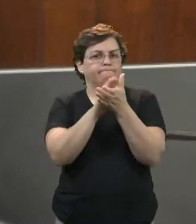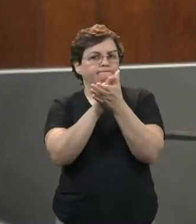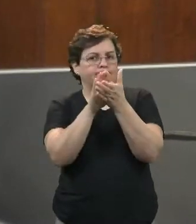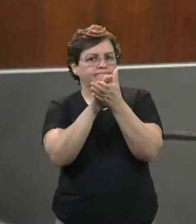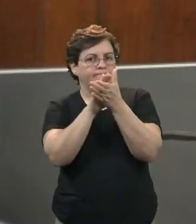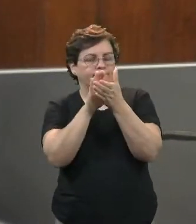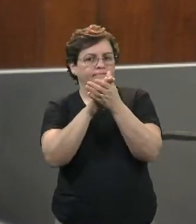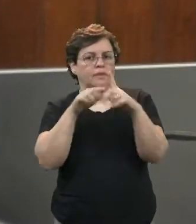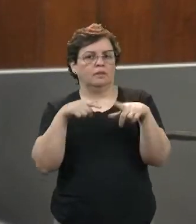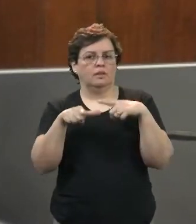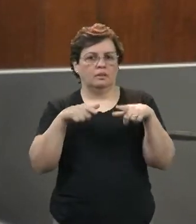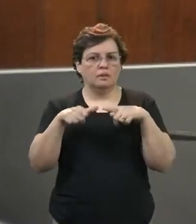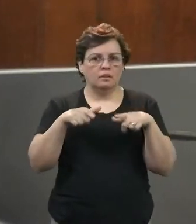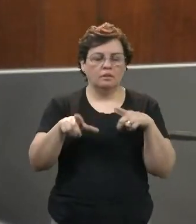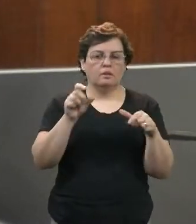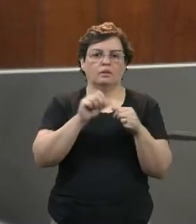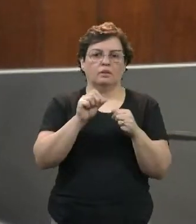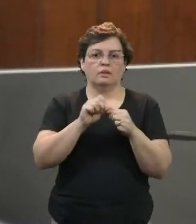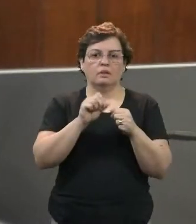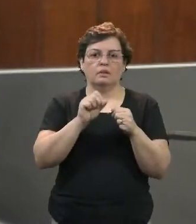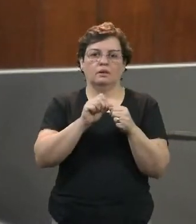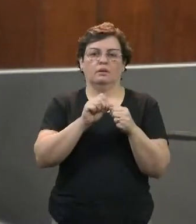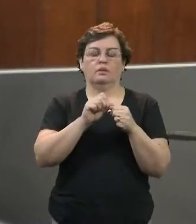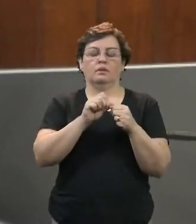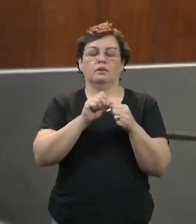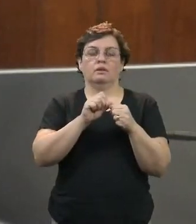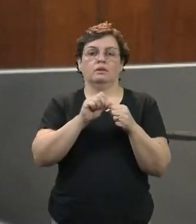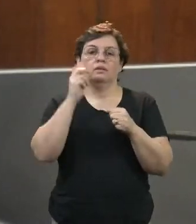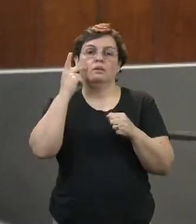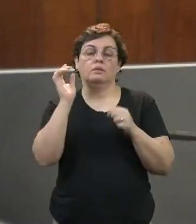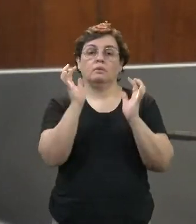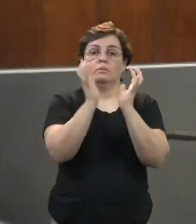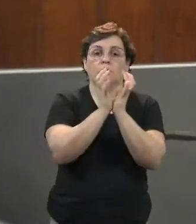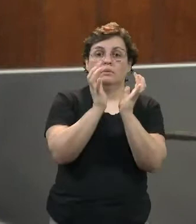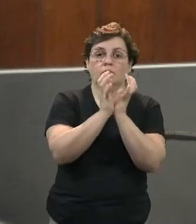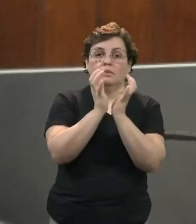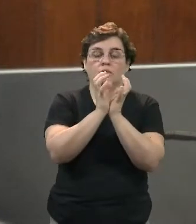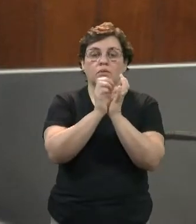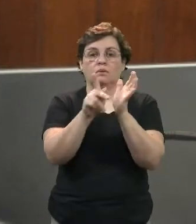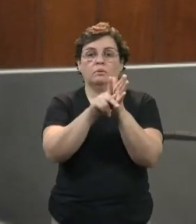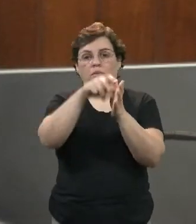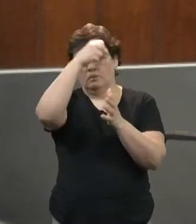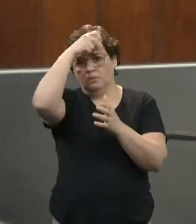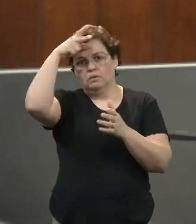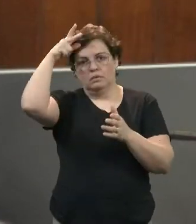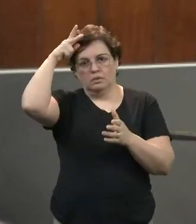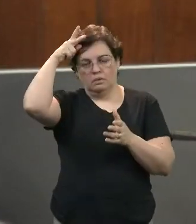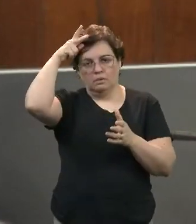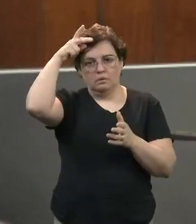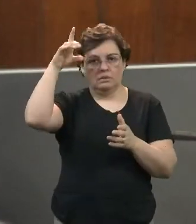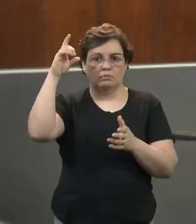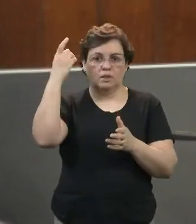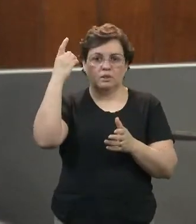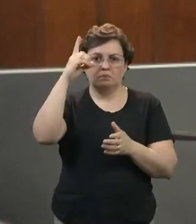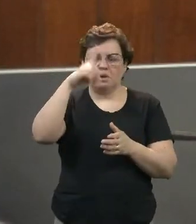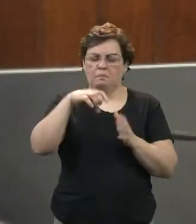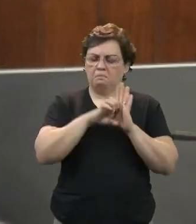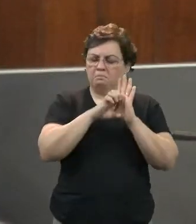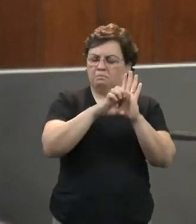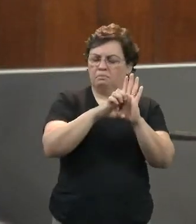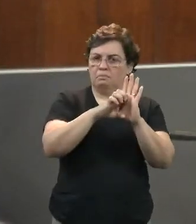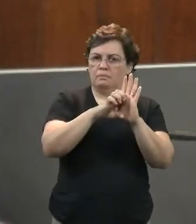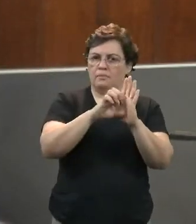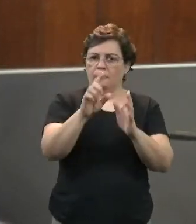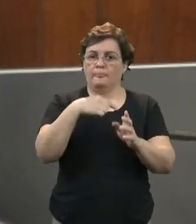o trabalho feito pela equipe do prefeito Daniel Alonso é exemplar. Nós